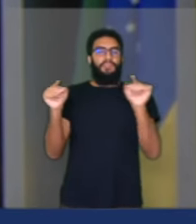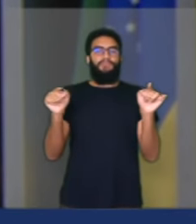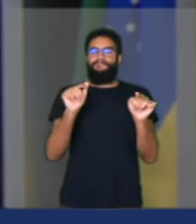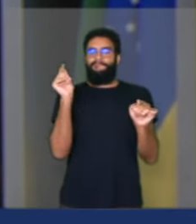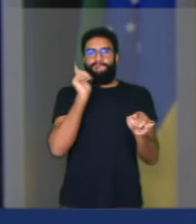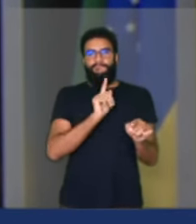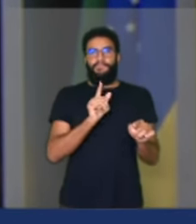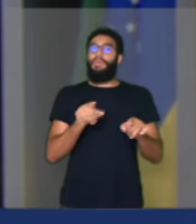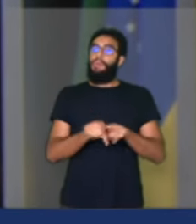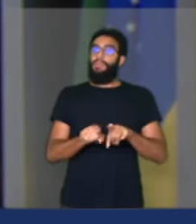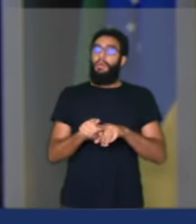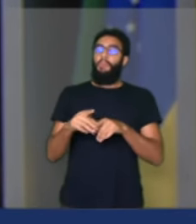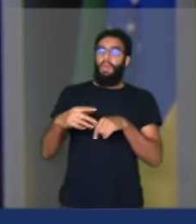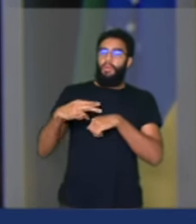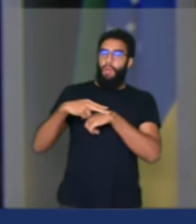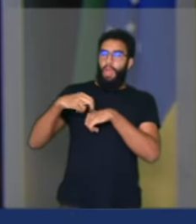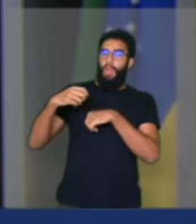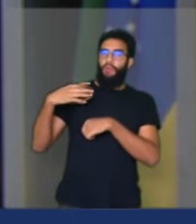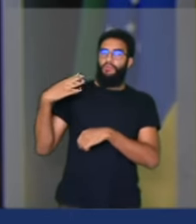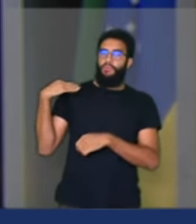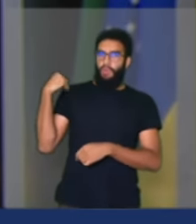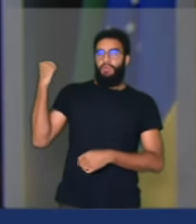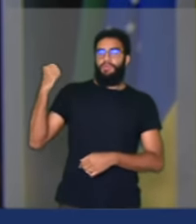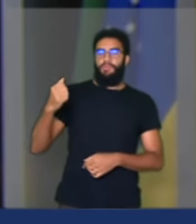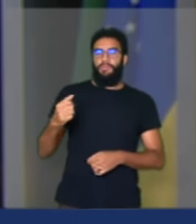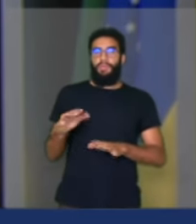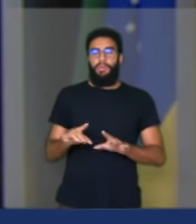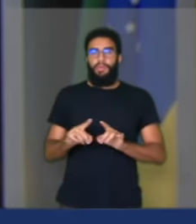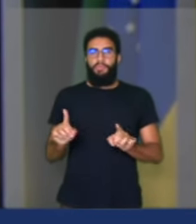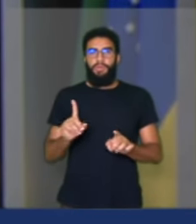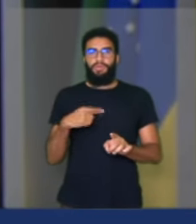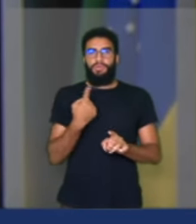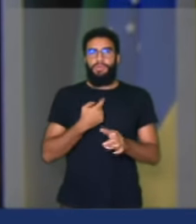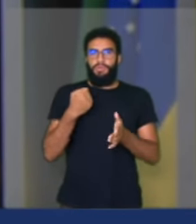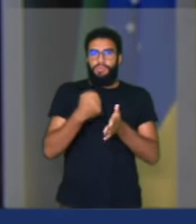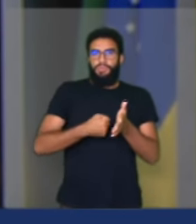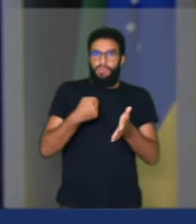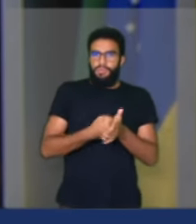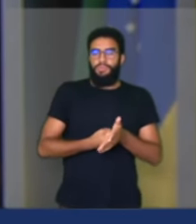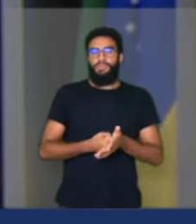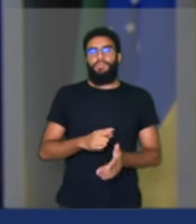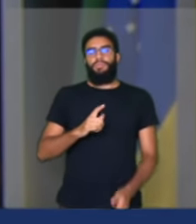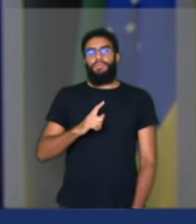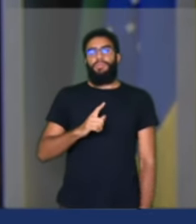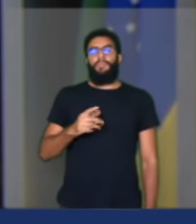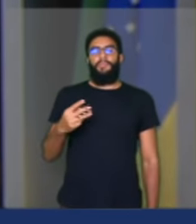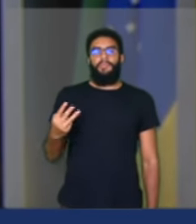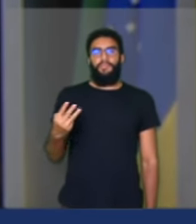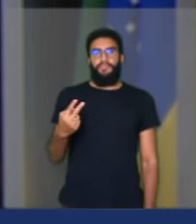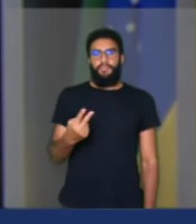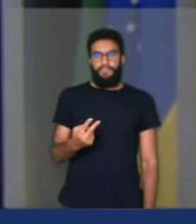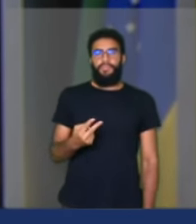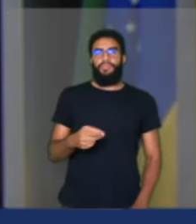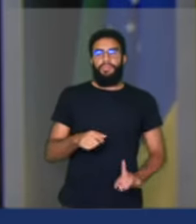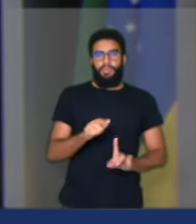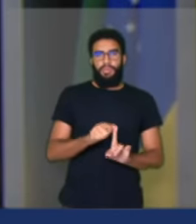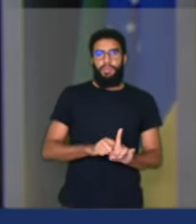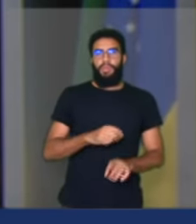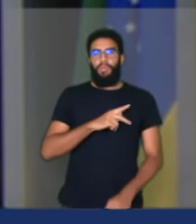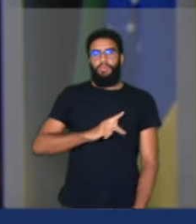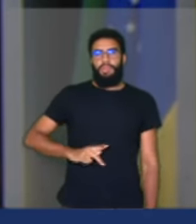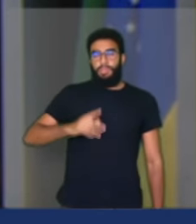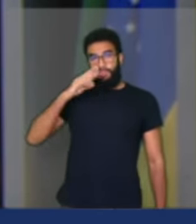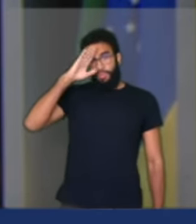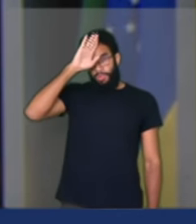vocação. E nós aqui estamos lutando. São 32 meses do presidente Bolsonaro sem